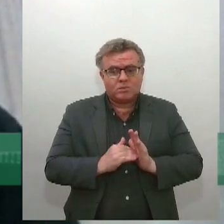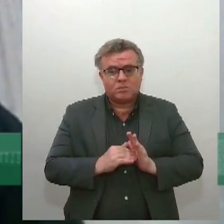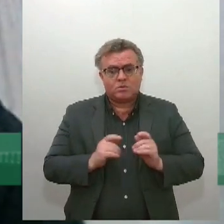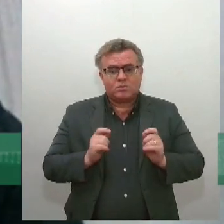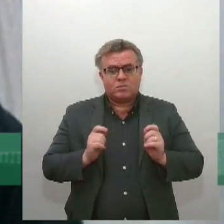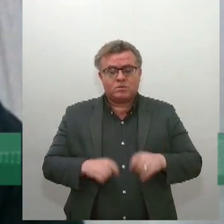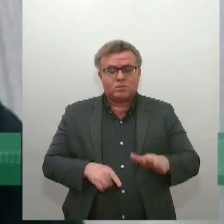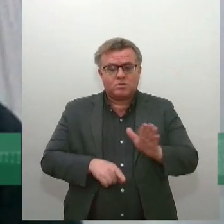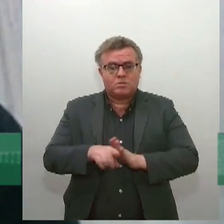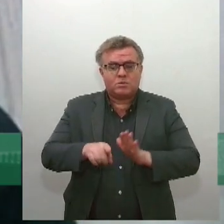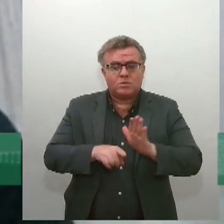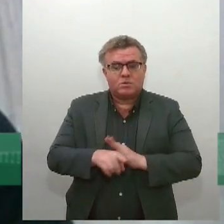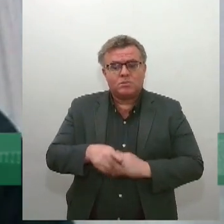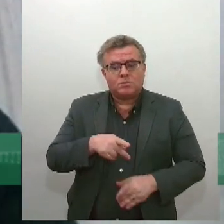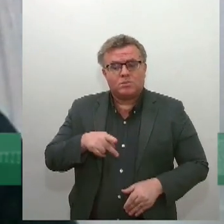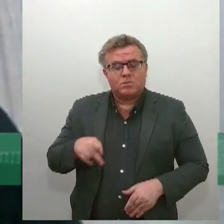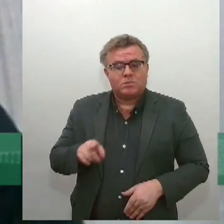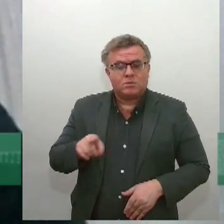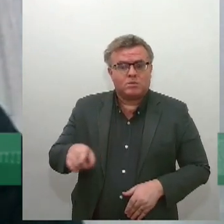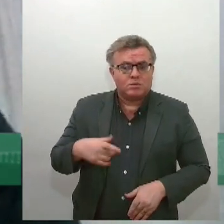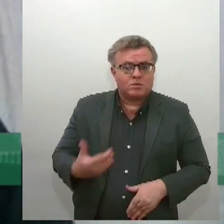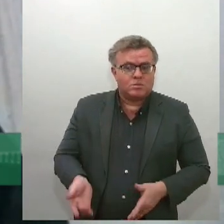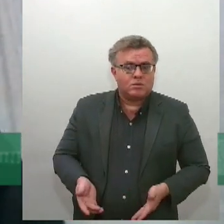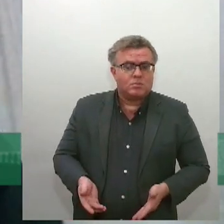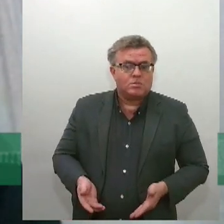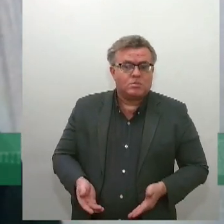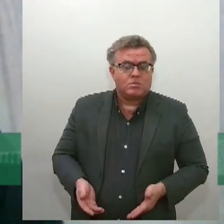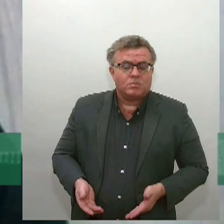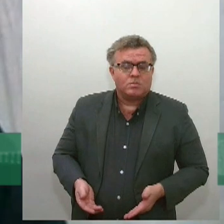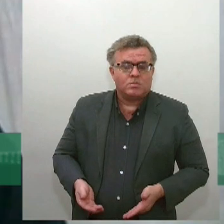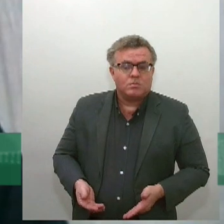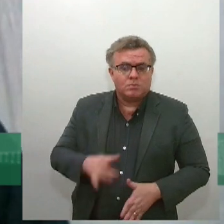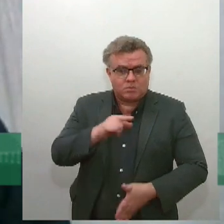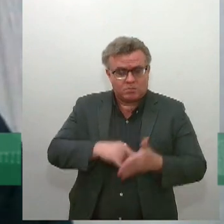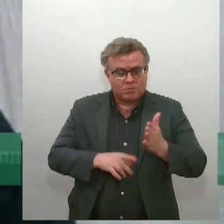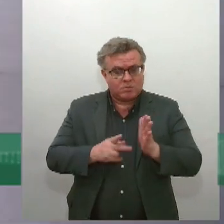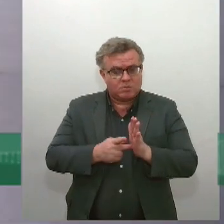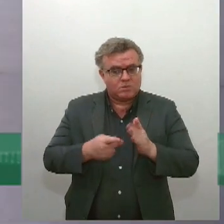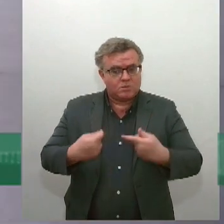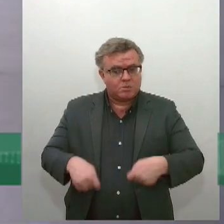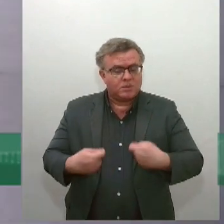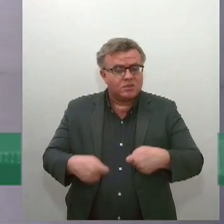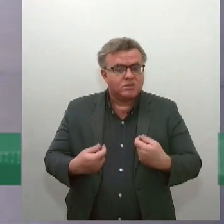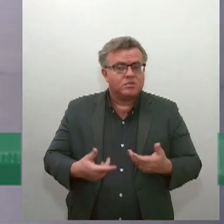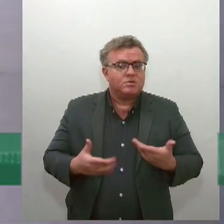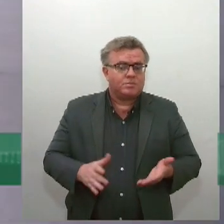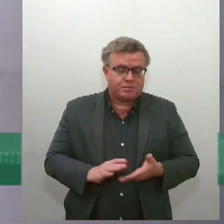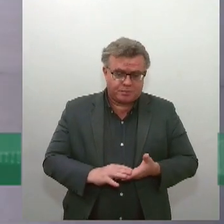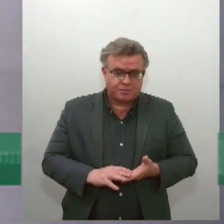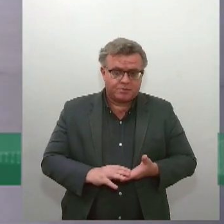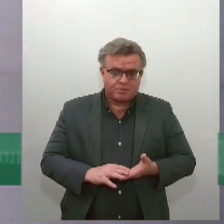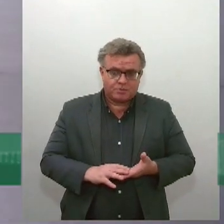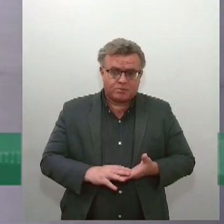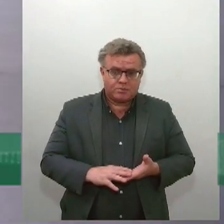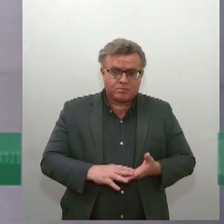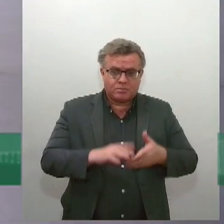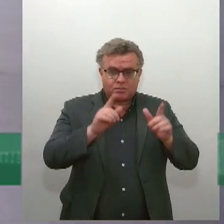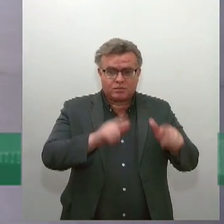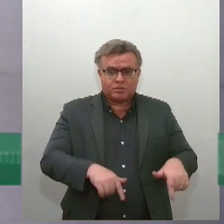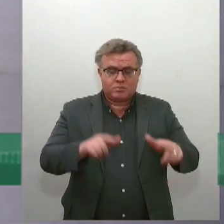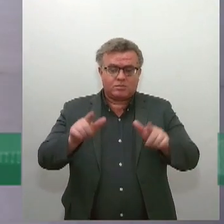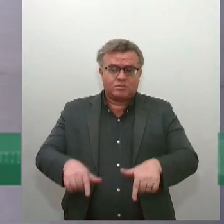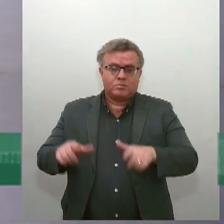segurança. essa é a novidade, então, blinda-se os poderes contra um controle